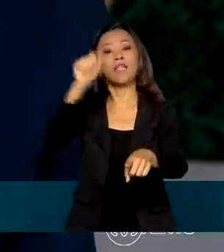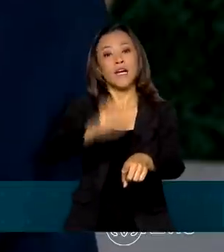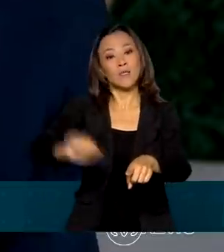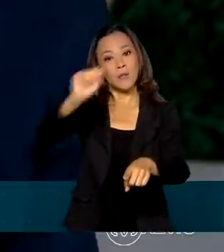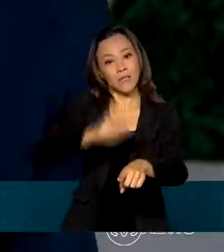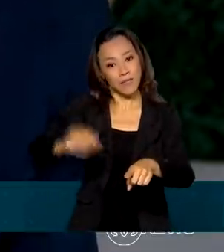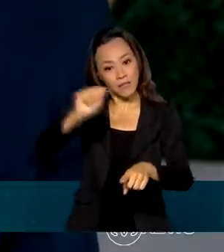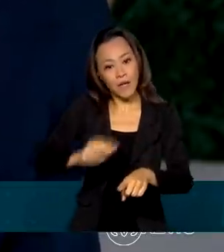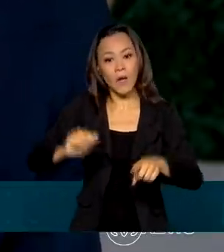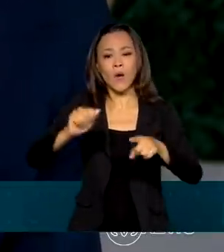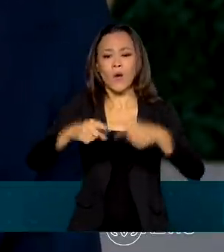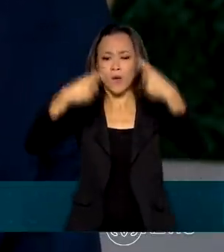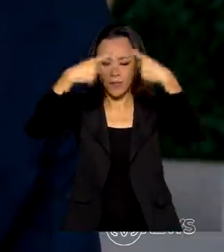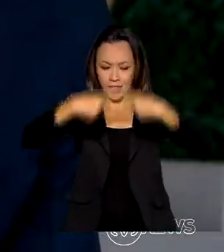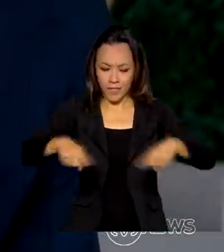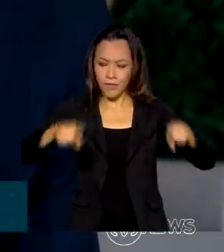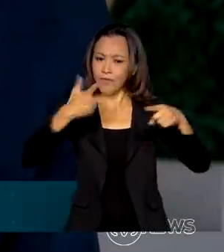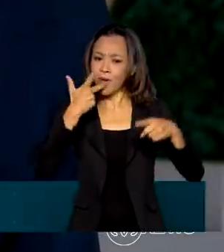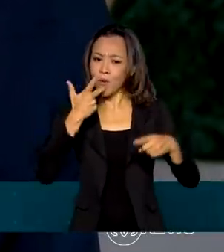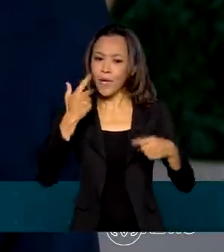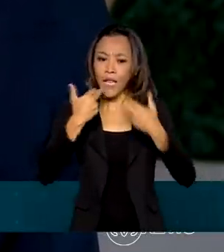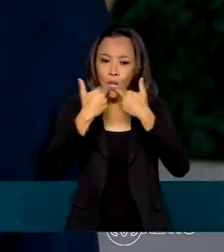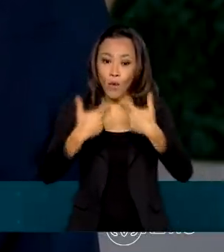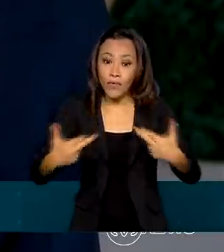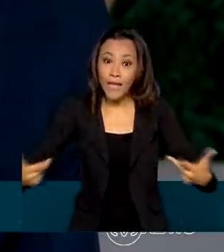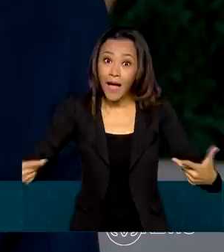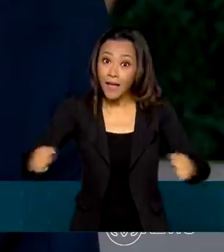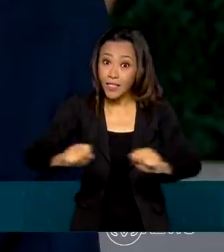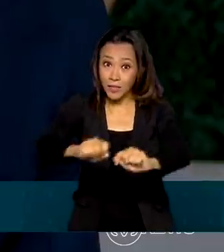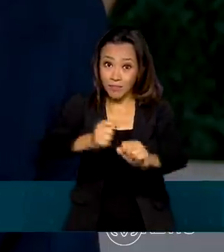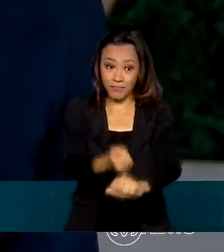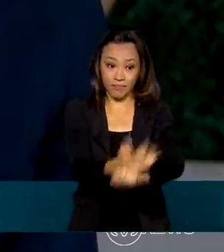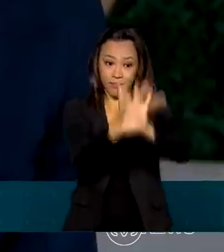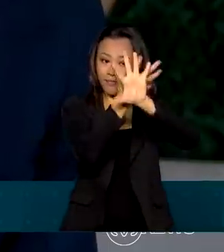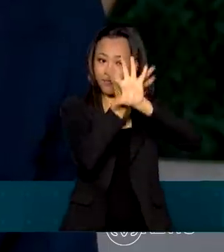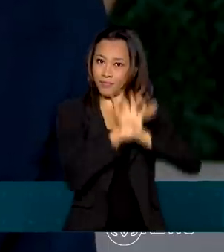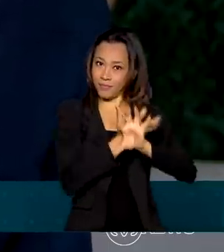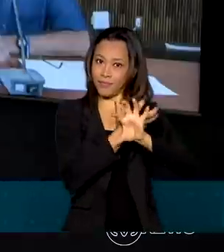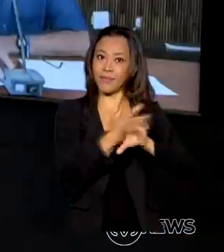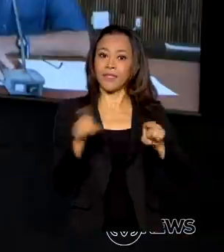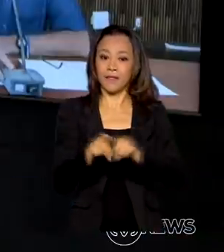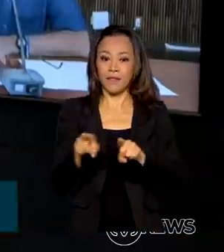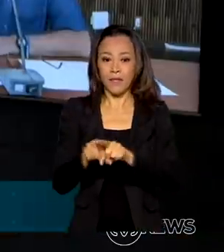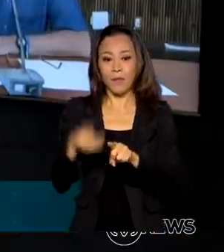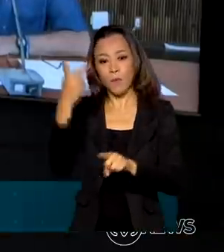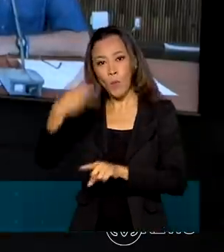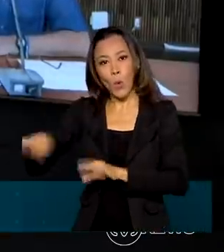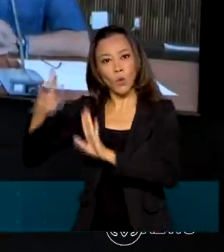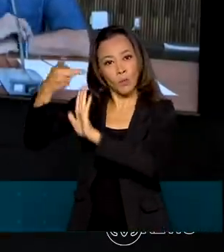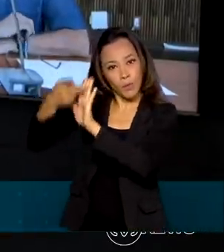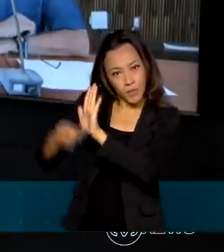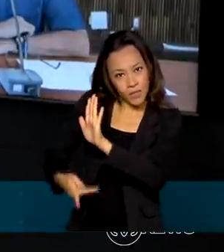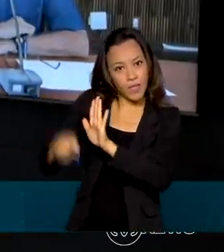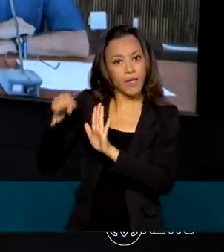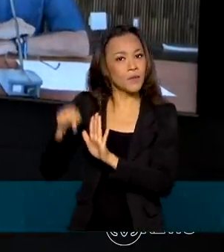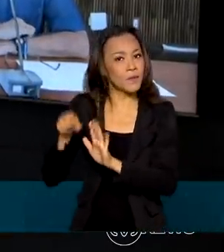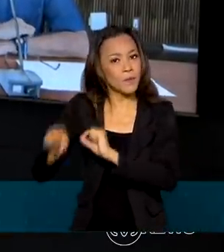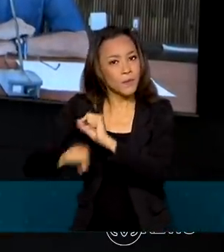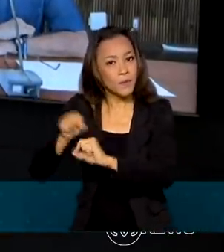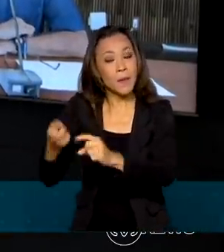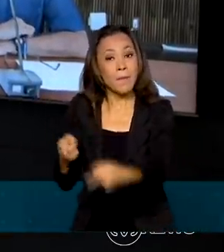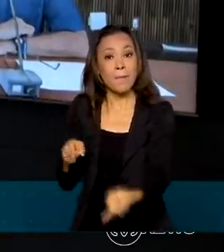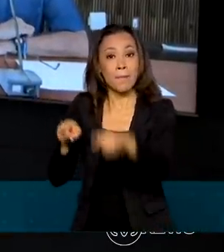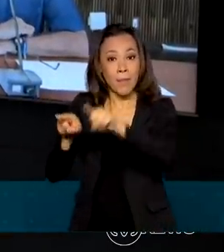destacou o evento virtual como novidade e também o projeto Integra Zebu, uma ação sustentável feita em